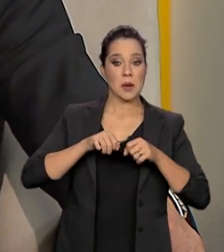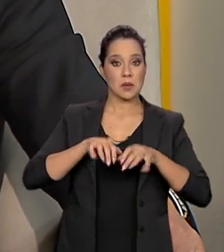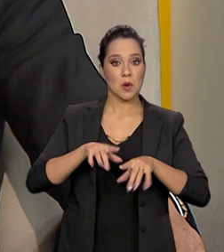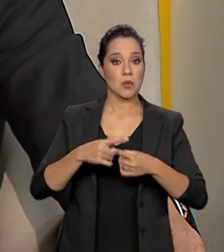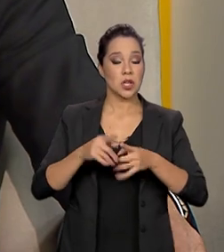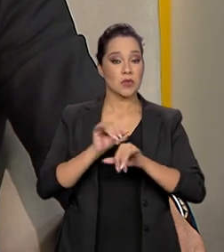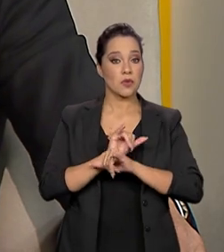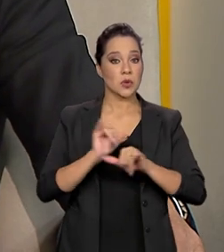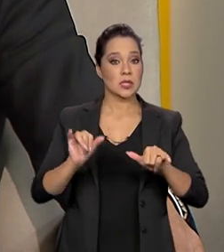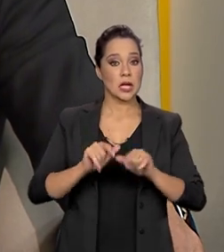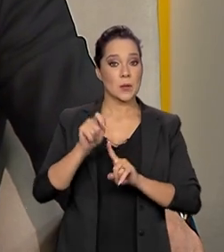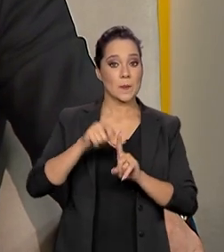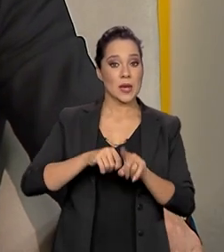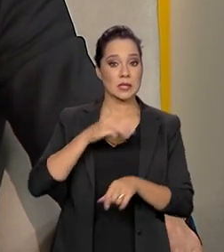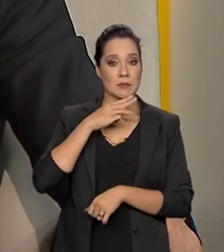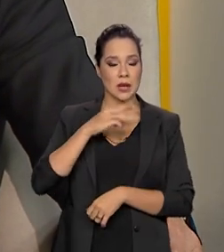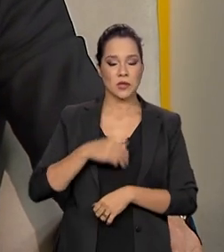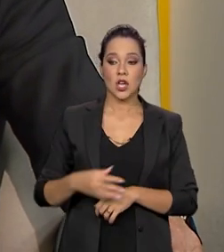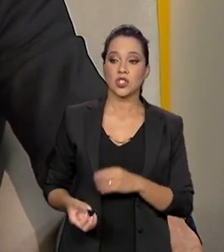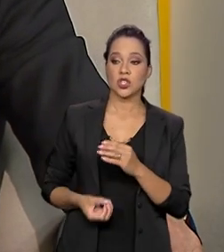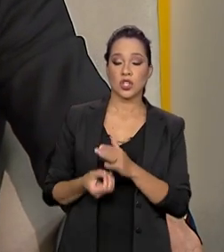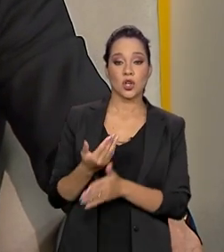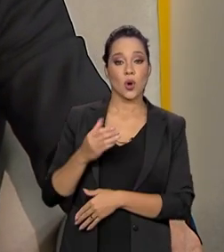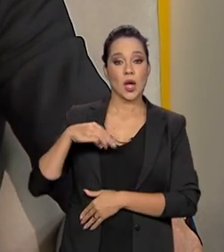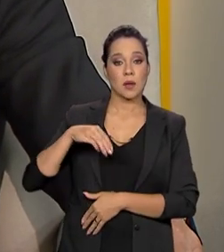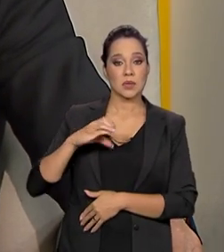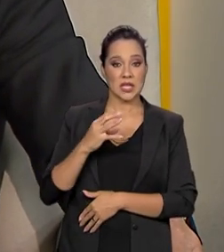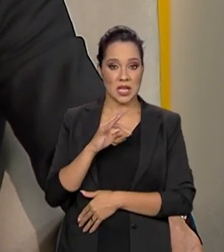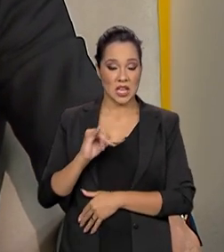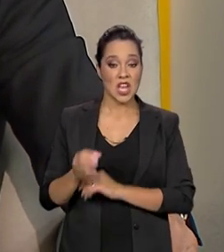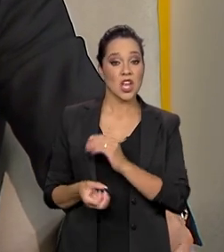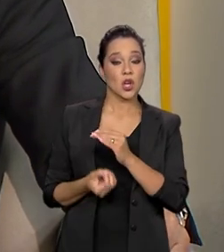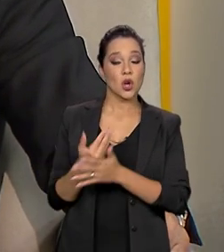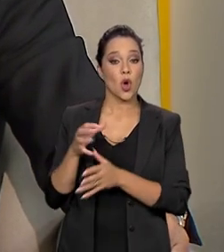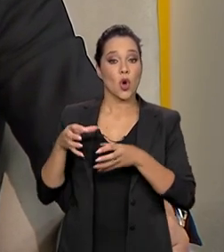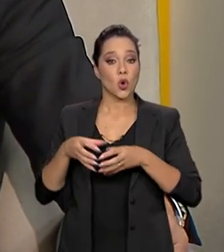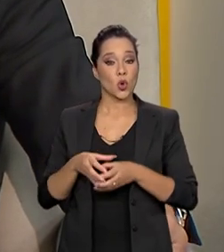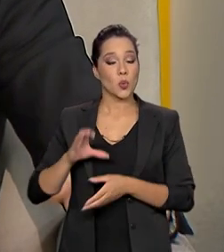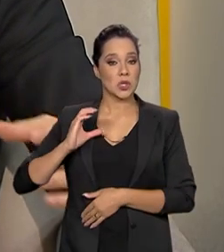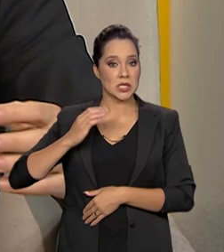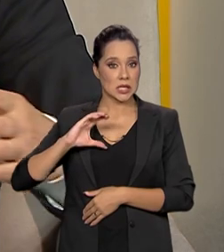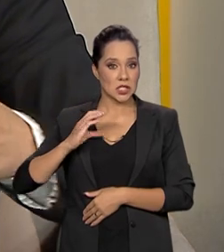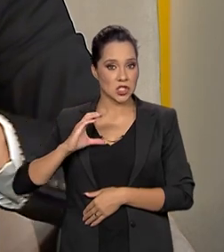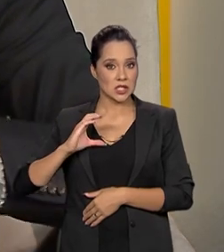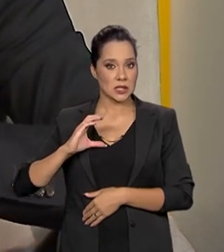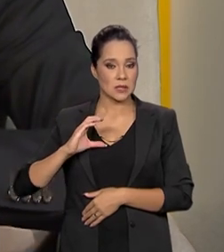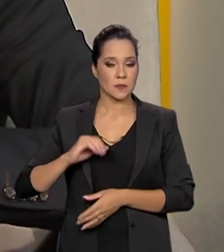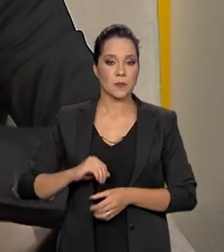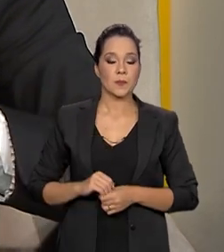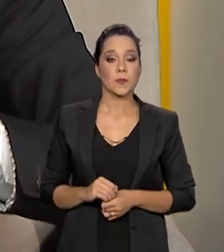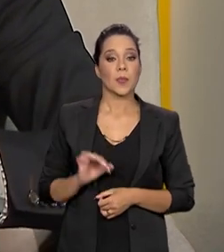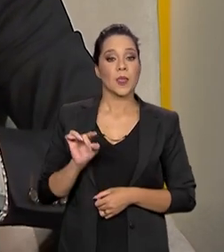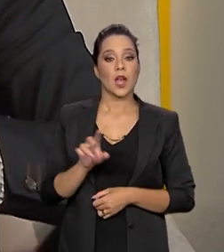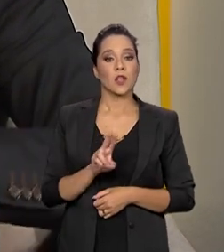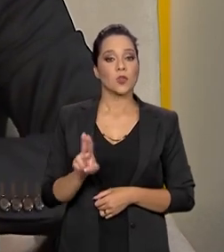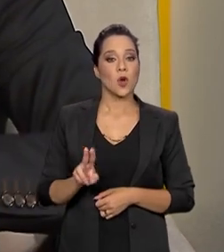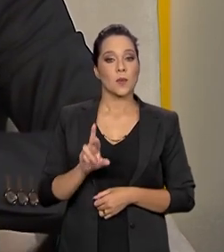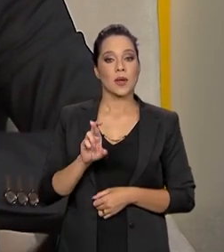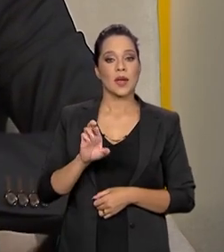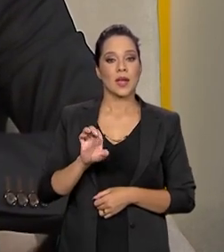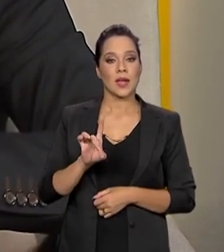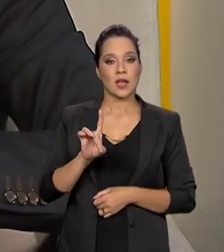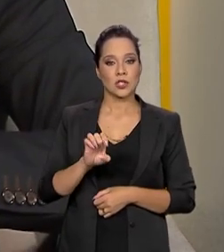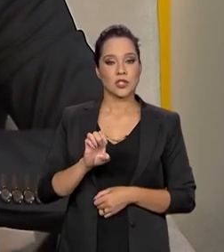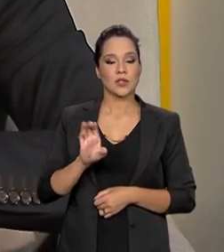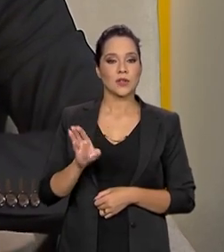anunciada em março, nós criamos no MCTI um grupo de cientistas que nós chamamos de rede vírus